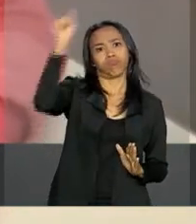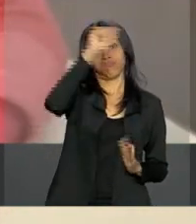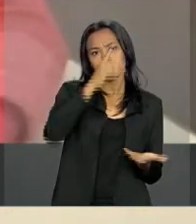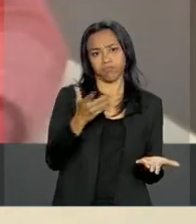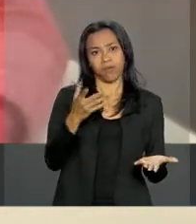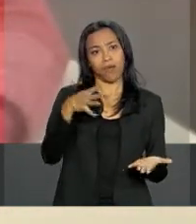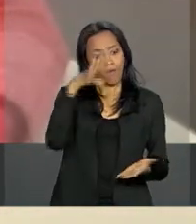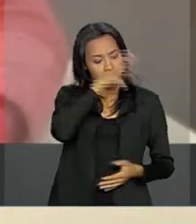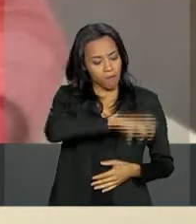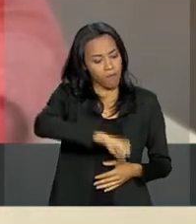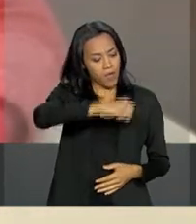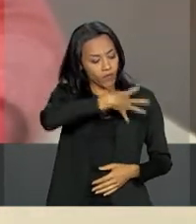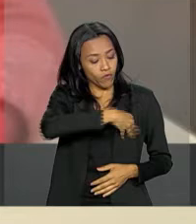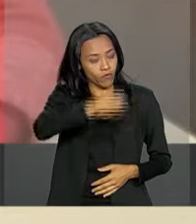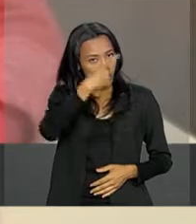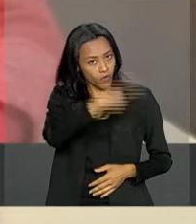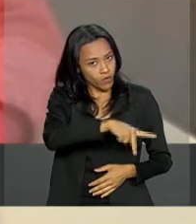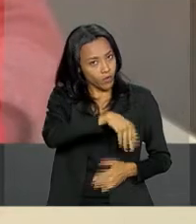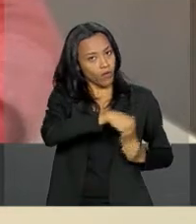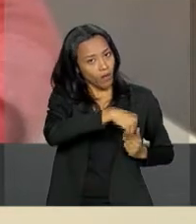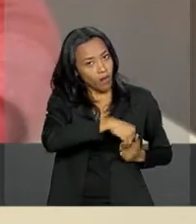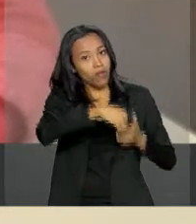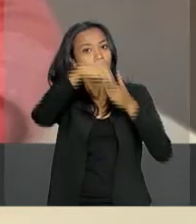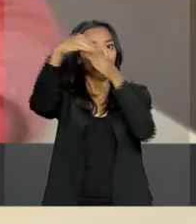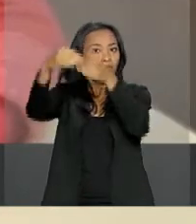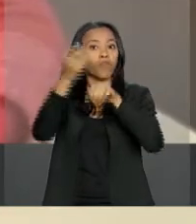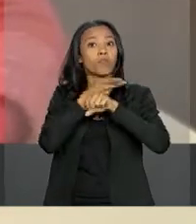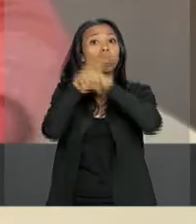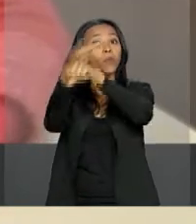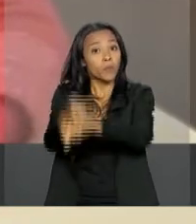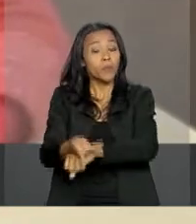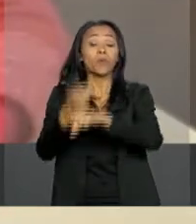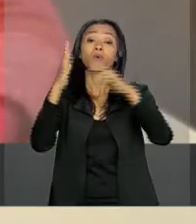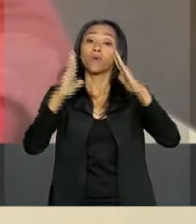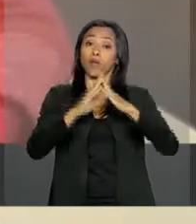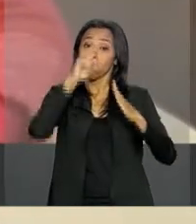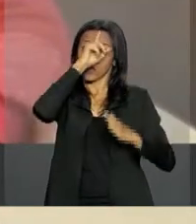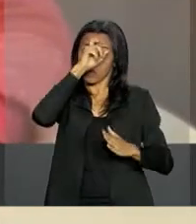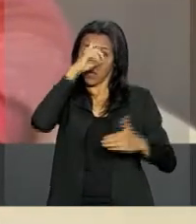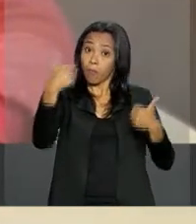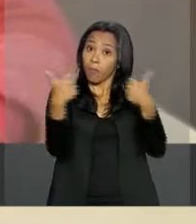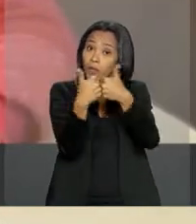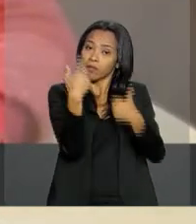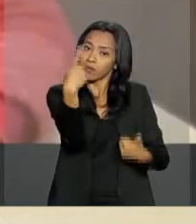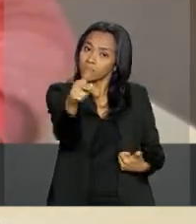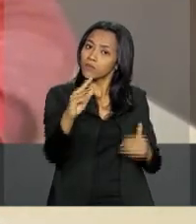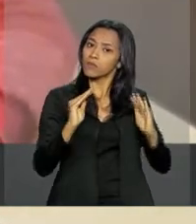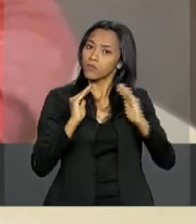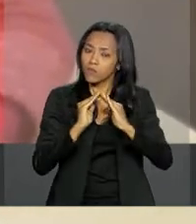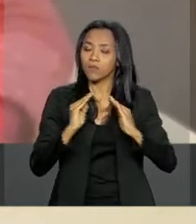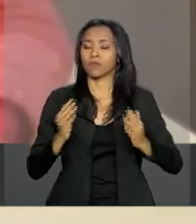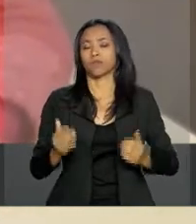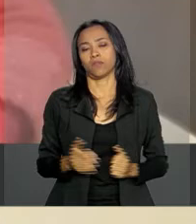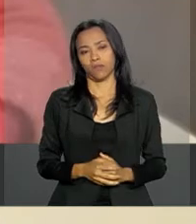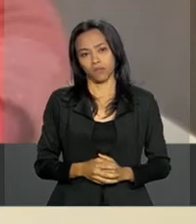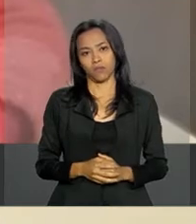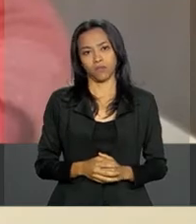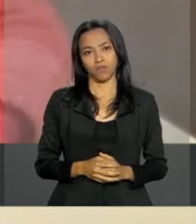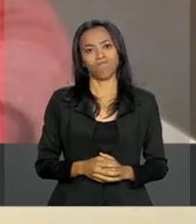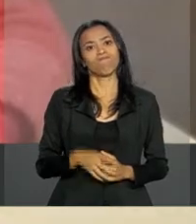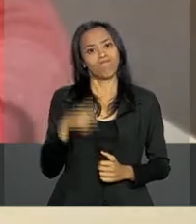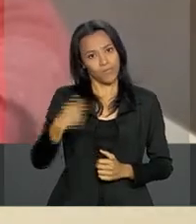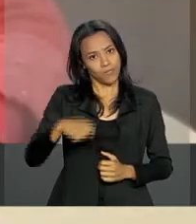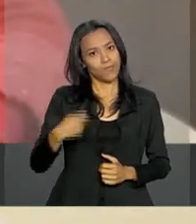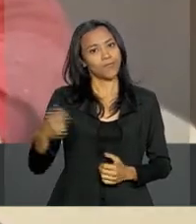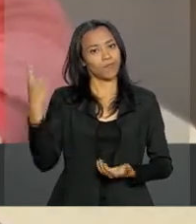Pegue seu filho. Procure o centro de saúde mais próximo da sua casa. Faça o seu